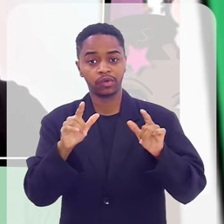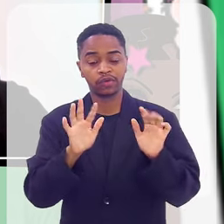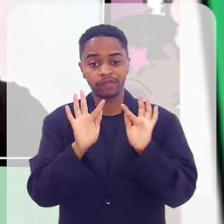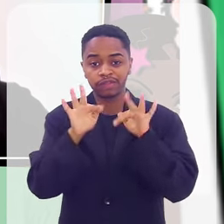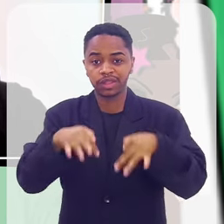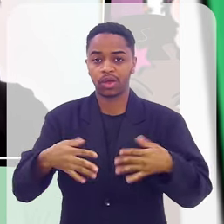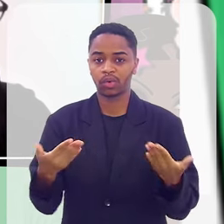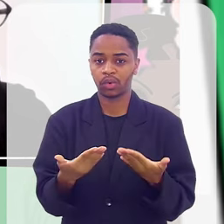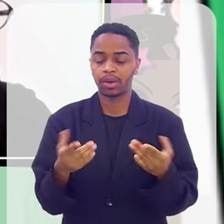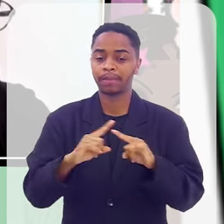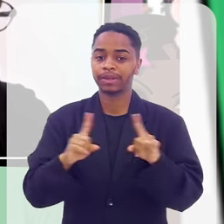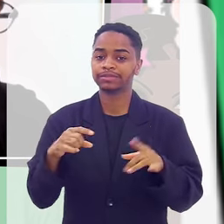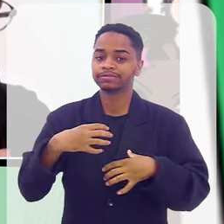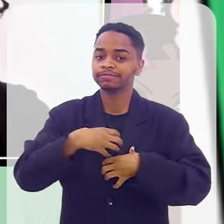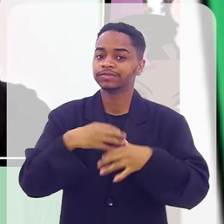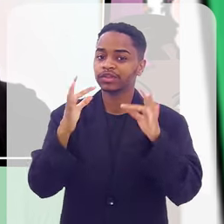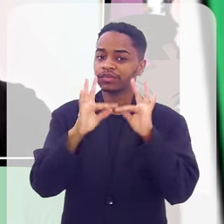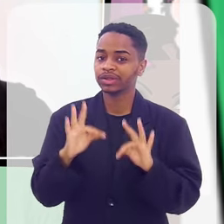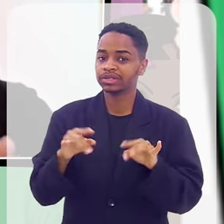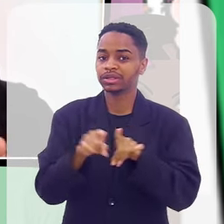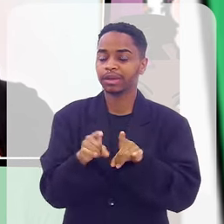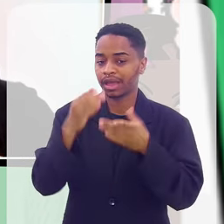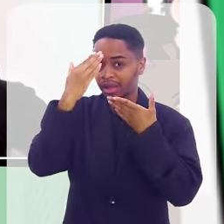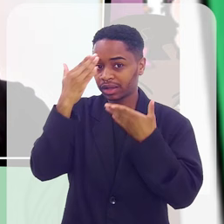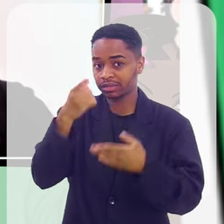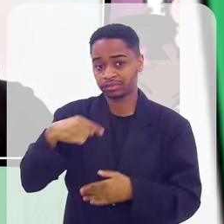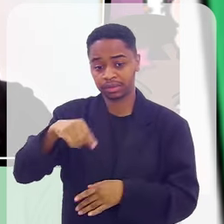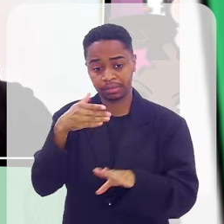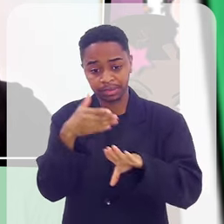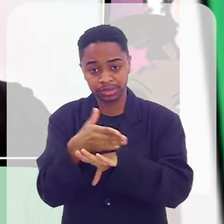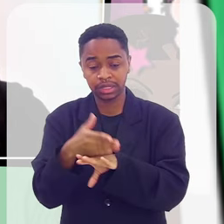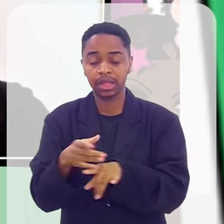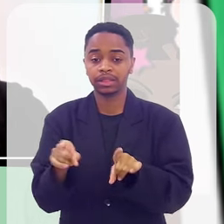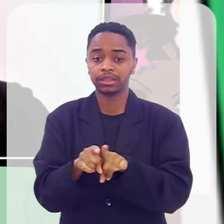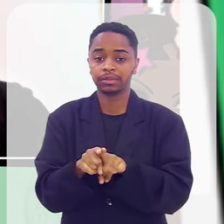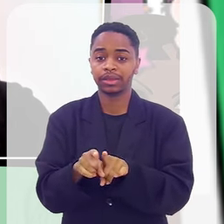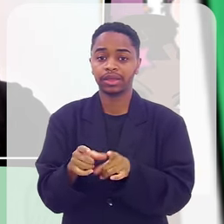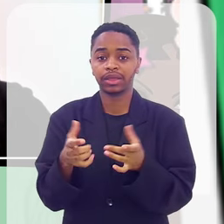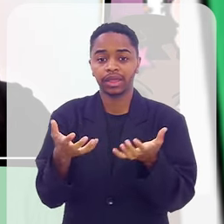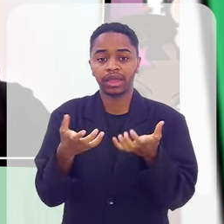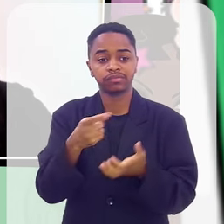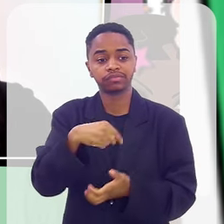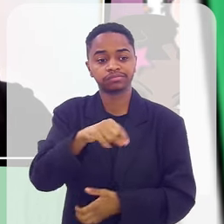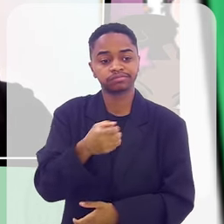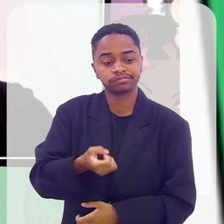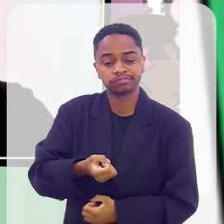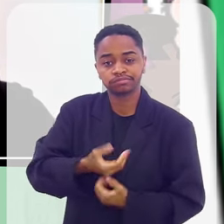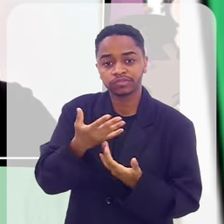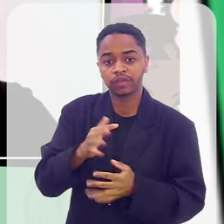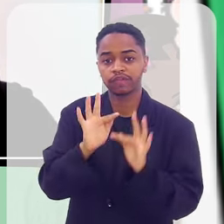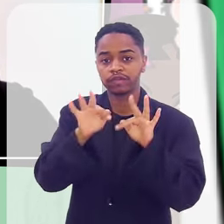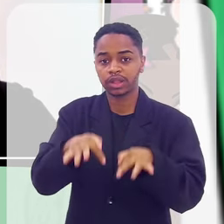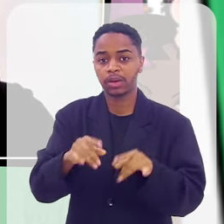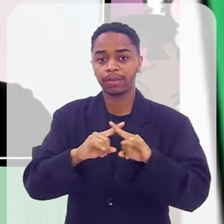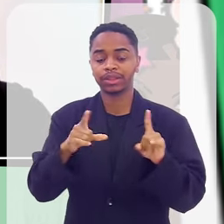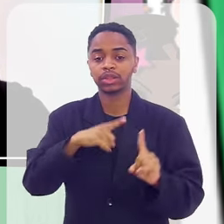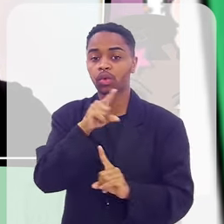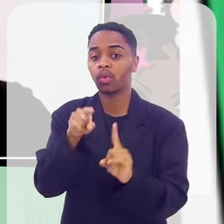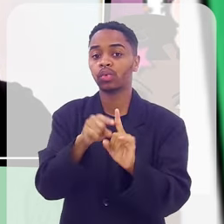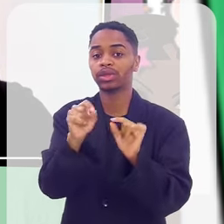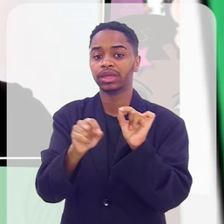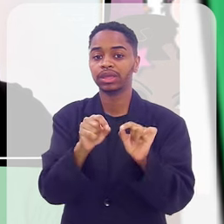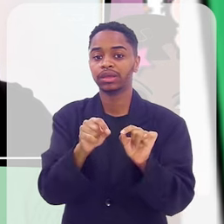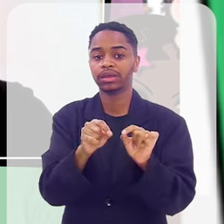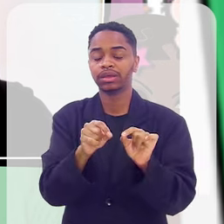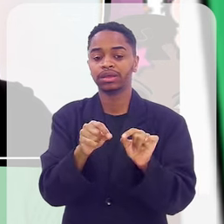mas eu fico muito feliz, o Toda Mulher agradece a participação e eu gostaria que vocês deixassem as suas considerações finais, com o objetivo